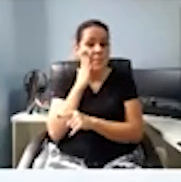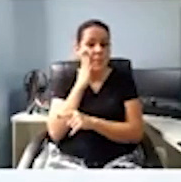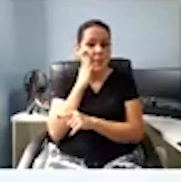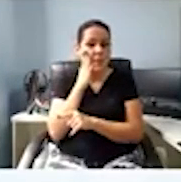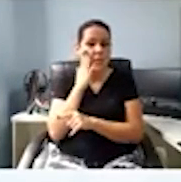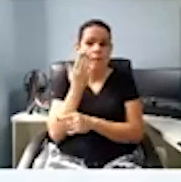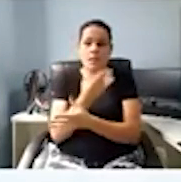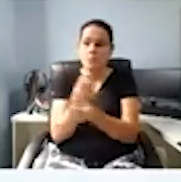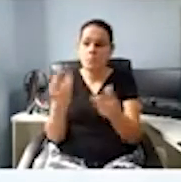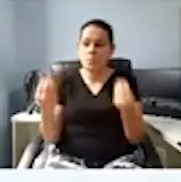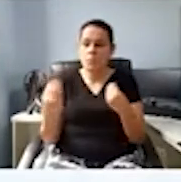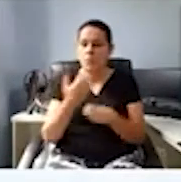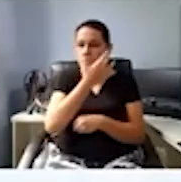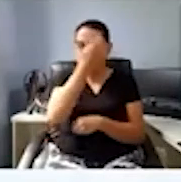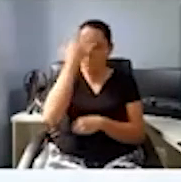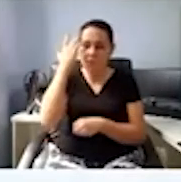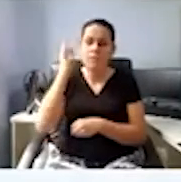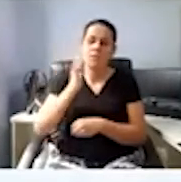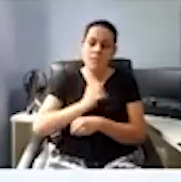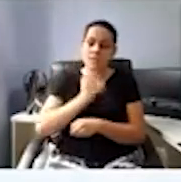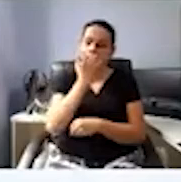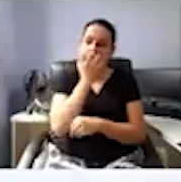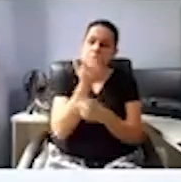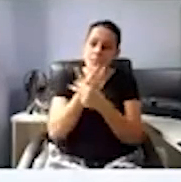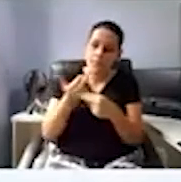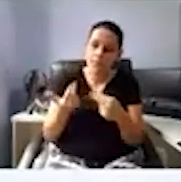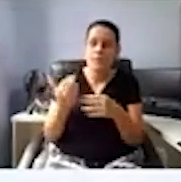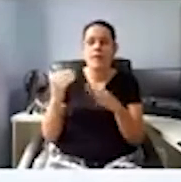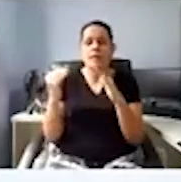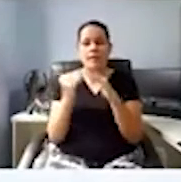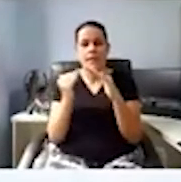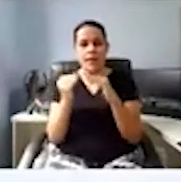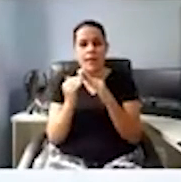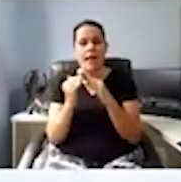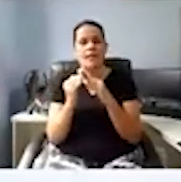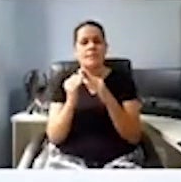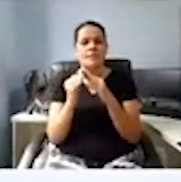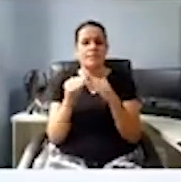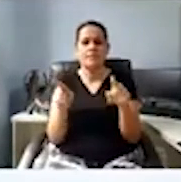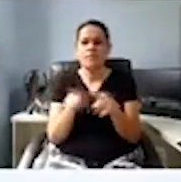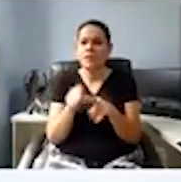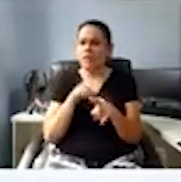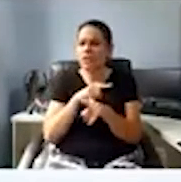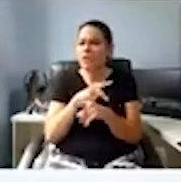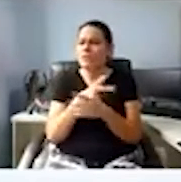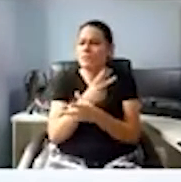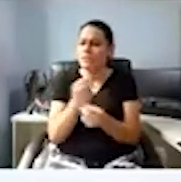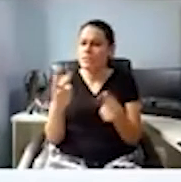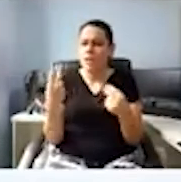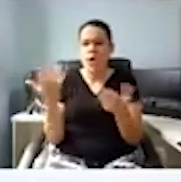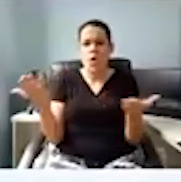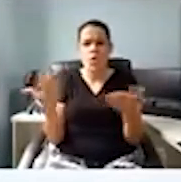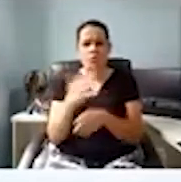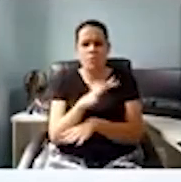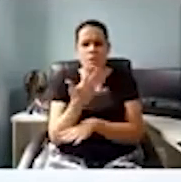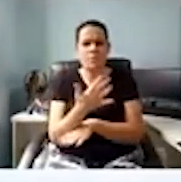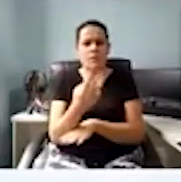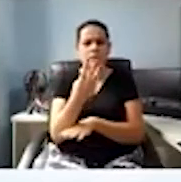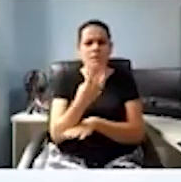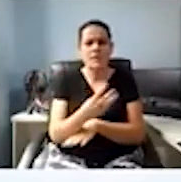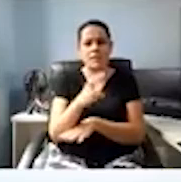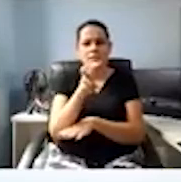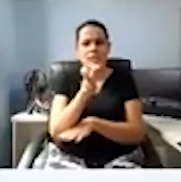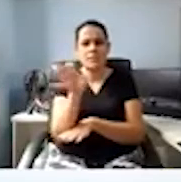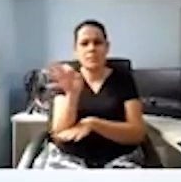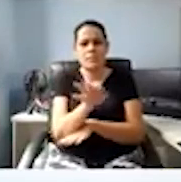um animal em casa, né, um cãozinho, é um percentual que chega hoje em torno de 35